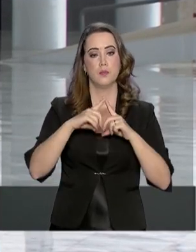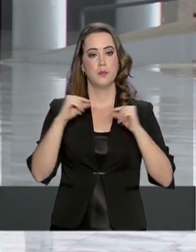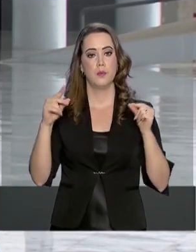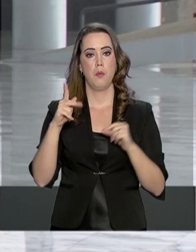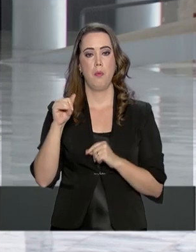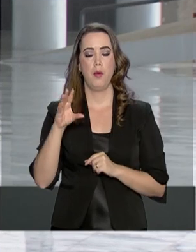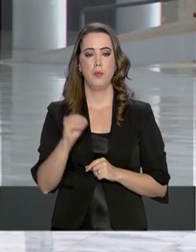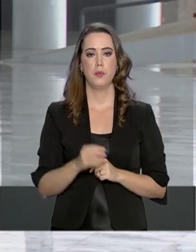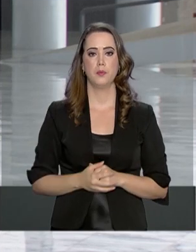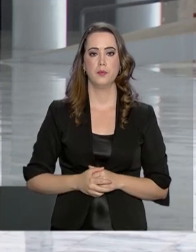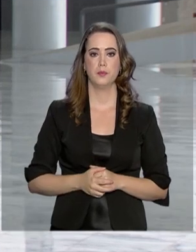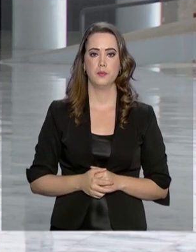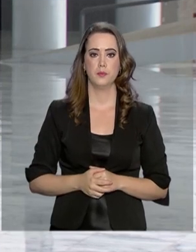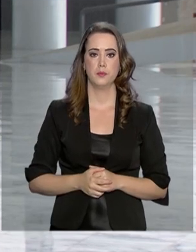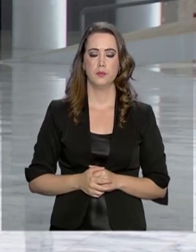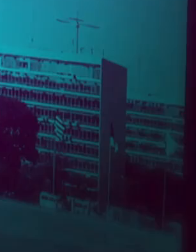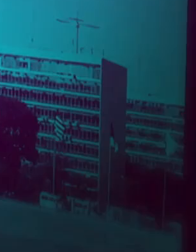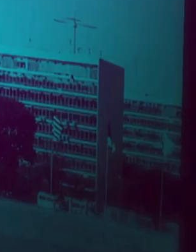Brasília, Pablo Mundim.